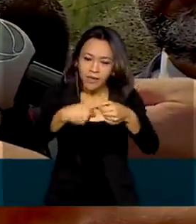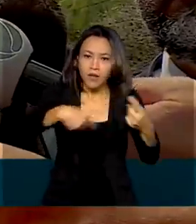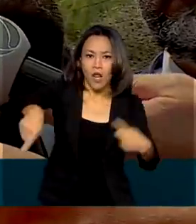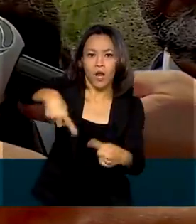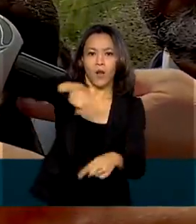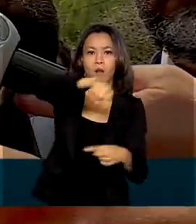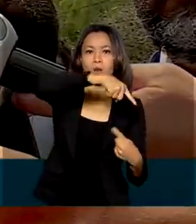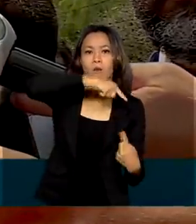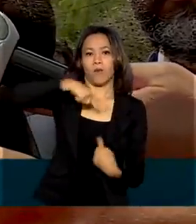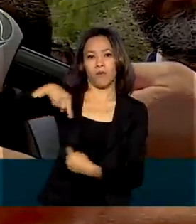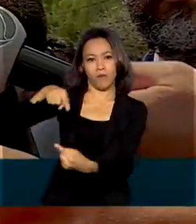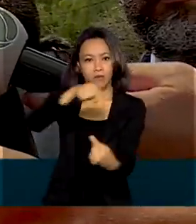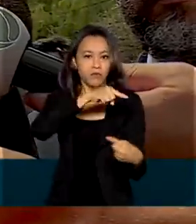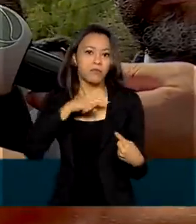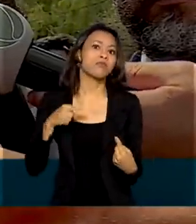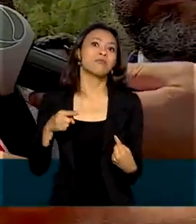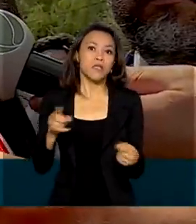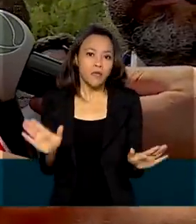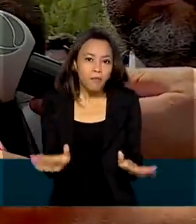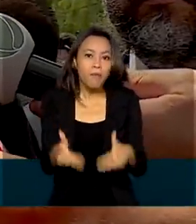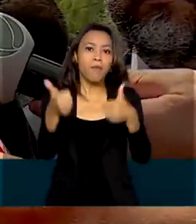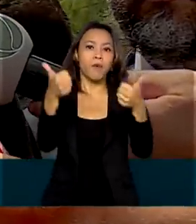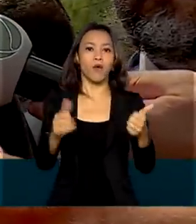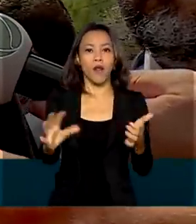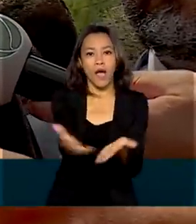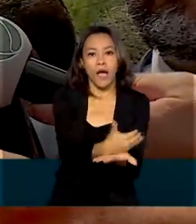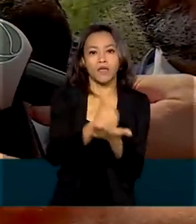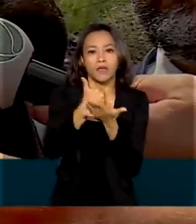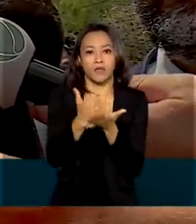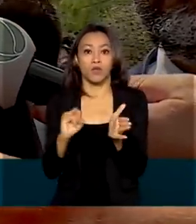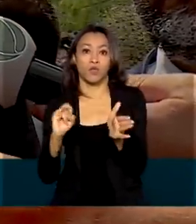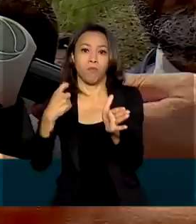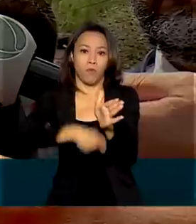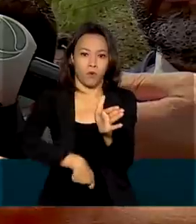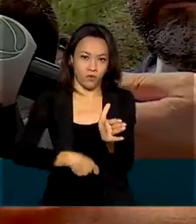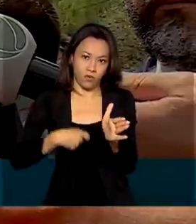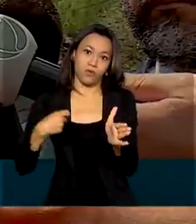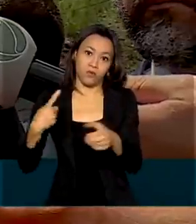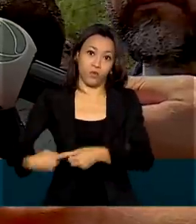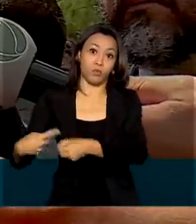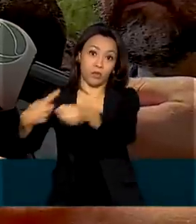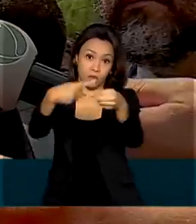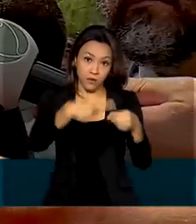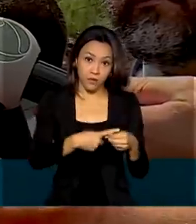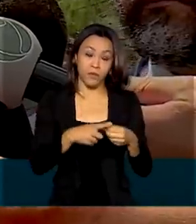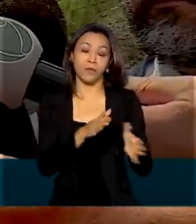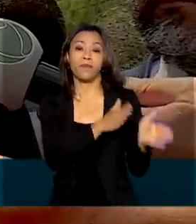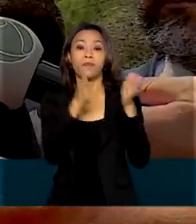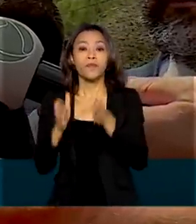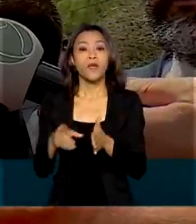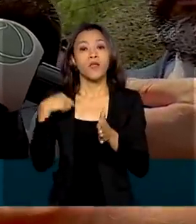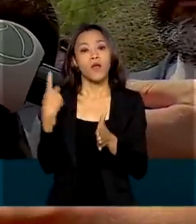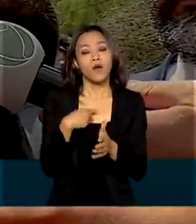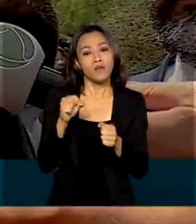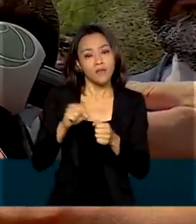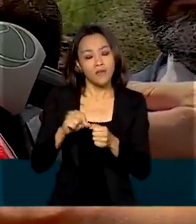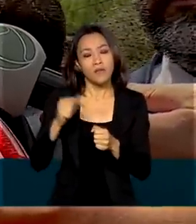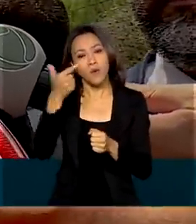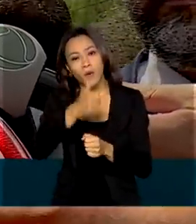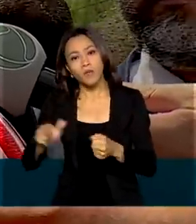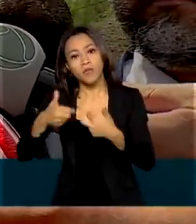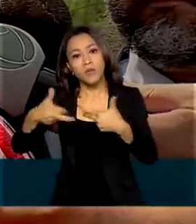na recratação de impostos municipais, estaduais e federais também. Fizemos também muita coisa buscando atender